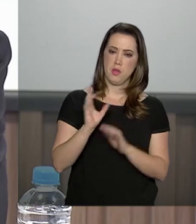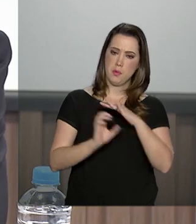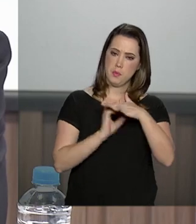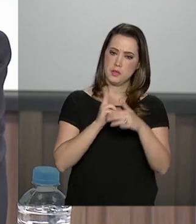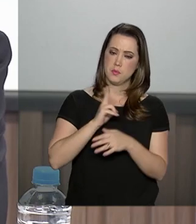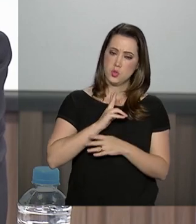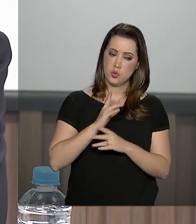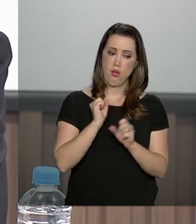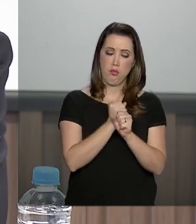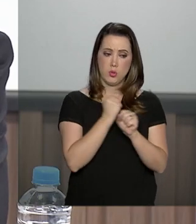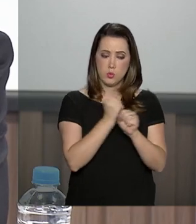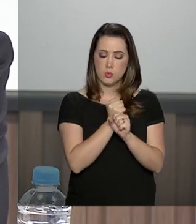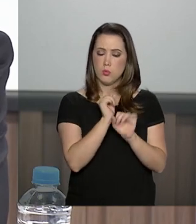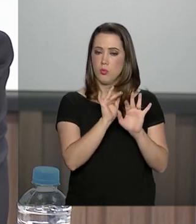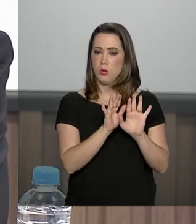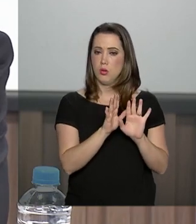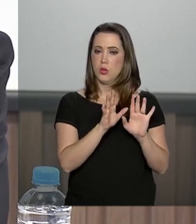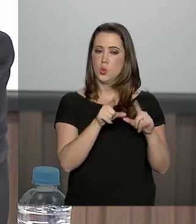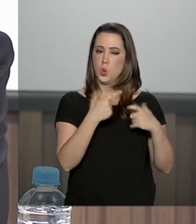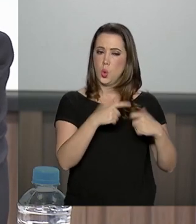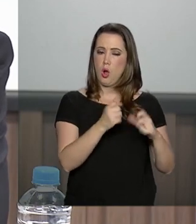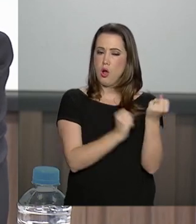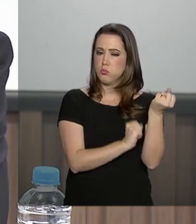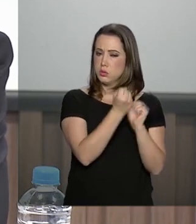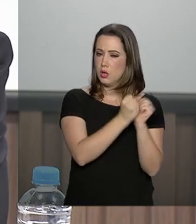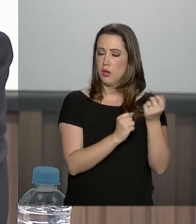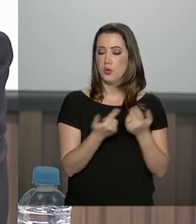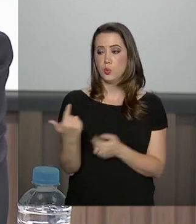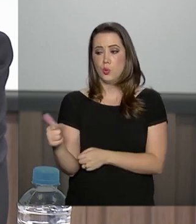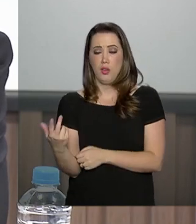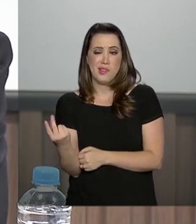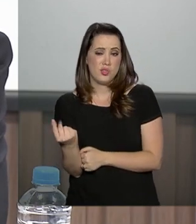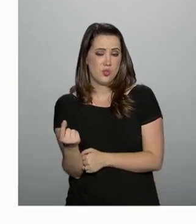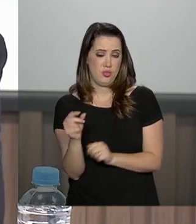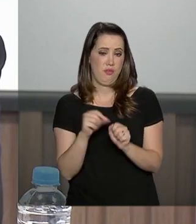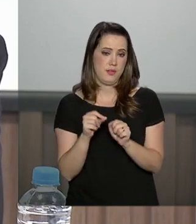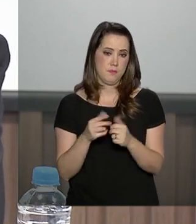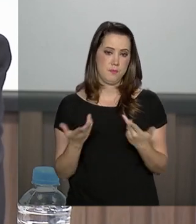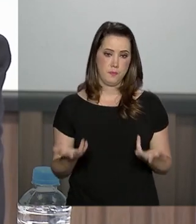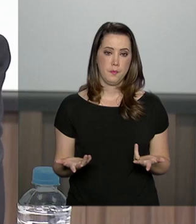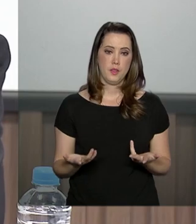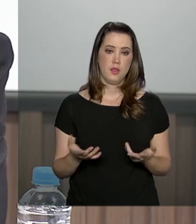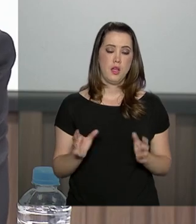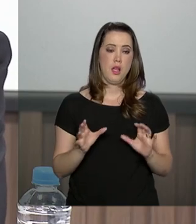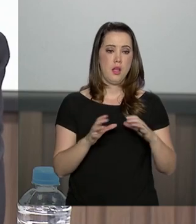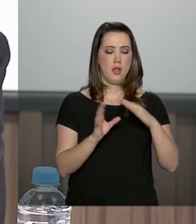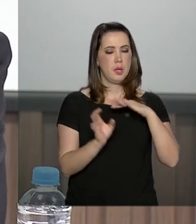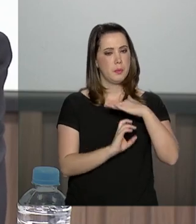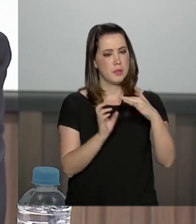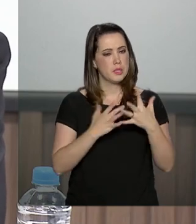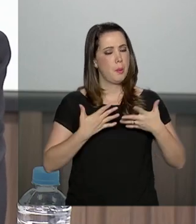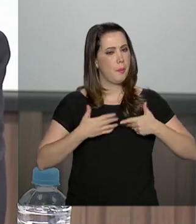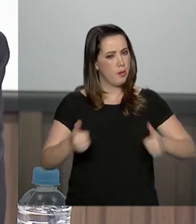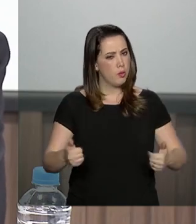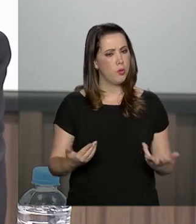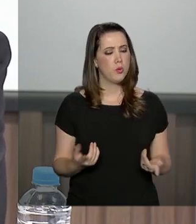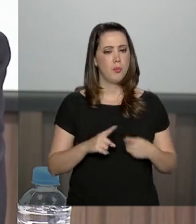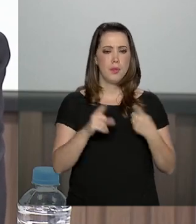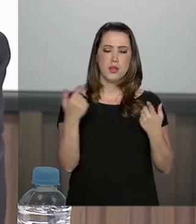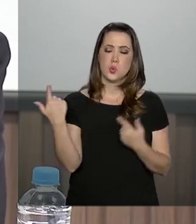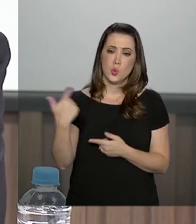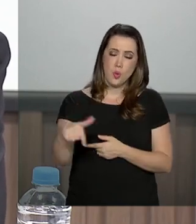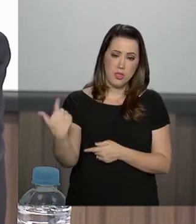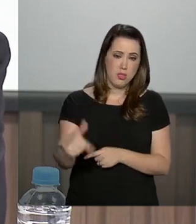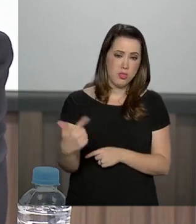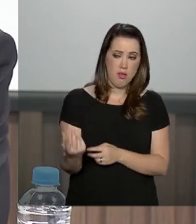para concluir a usina, porque nós não temos capacidade financeira de fazê-lo. A companhia melhorou muito, produziu lucro, mas ela não tem